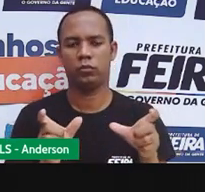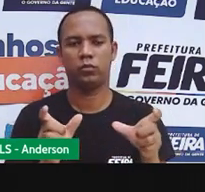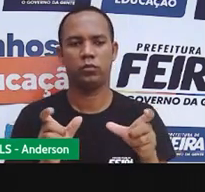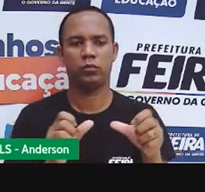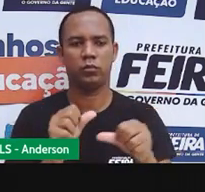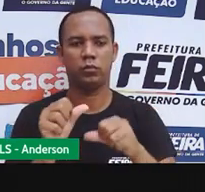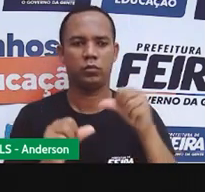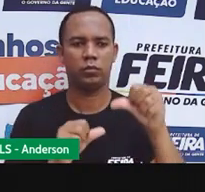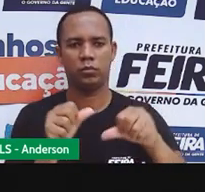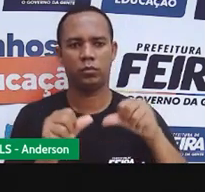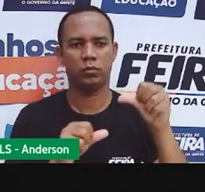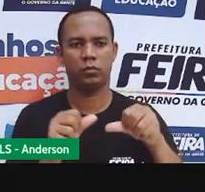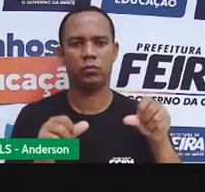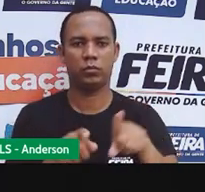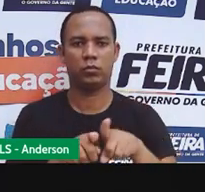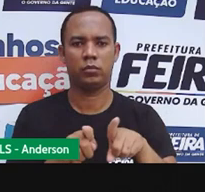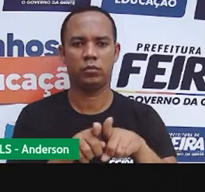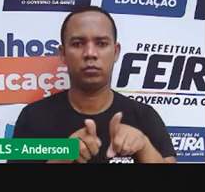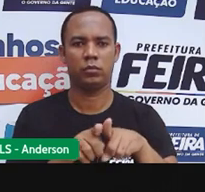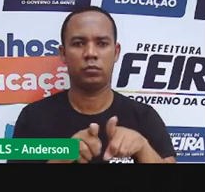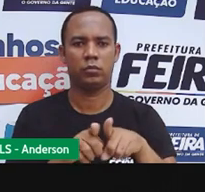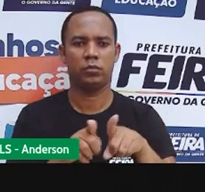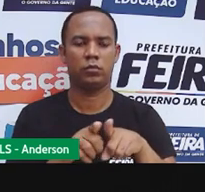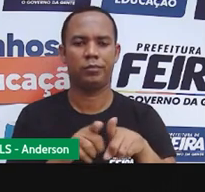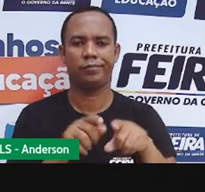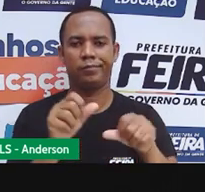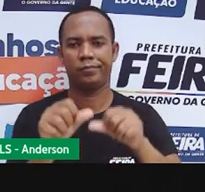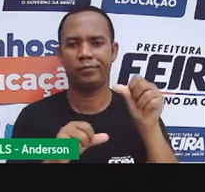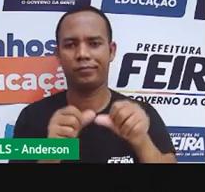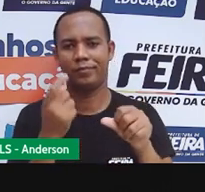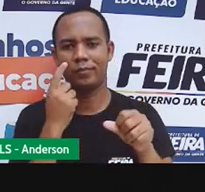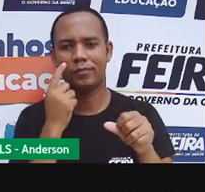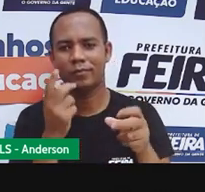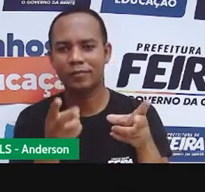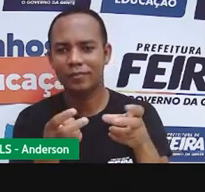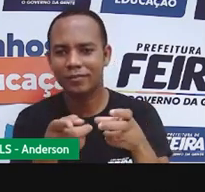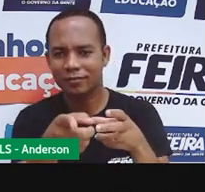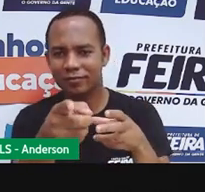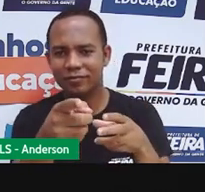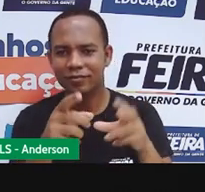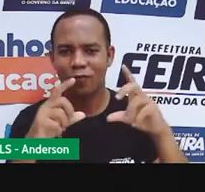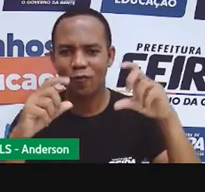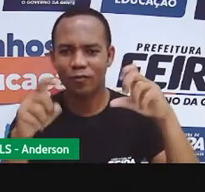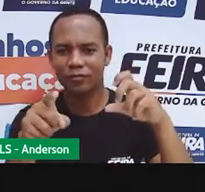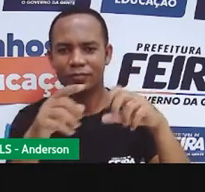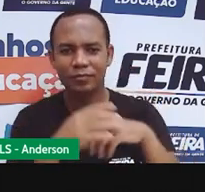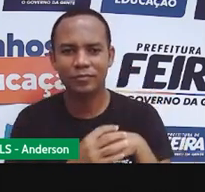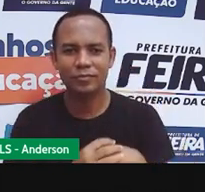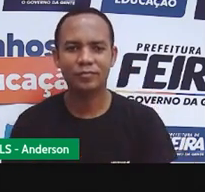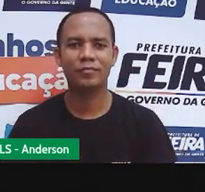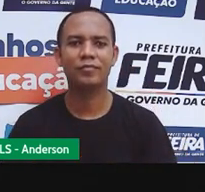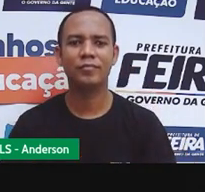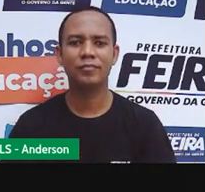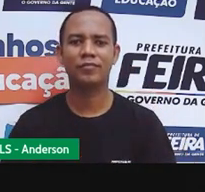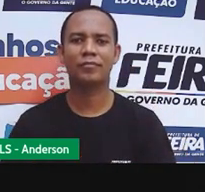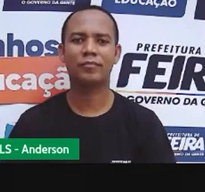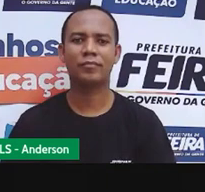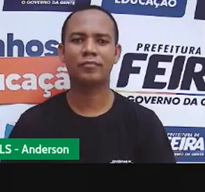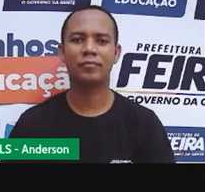para o inversor, e aí alimentar a nossa casa com a energia solar.